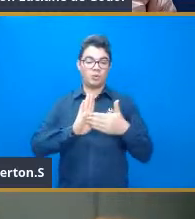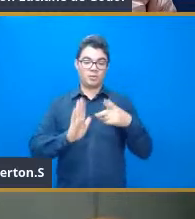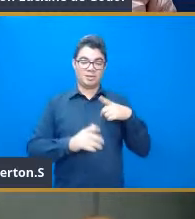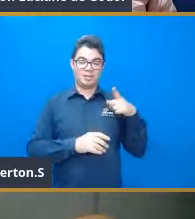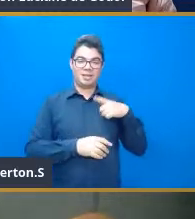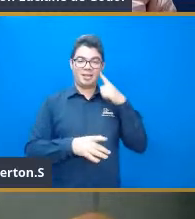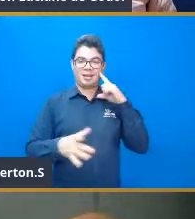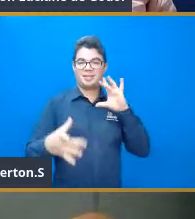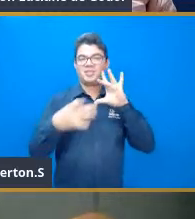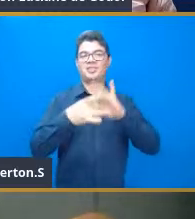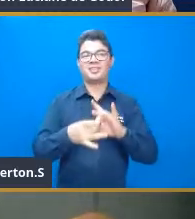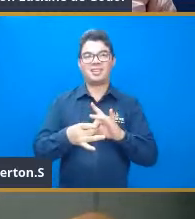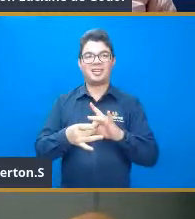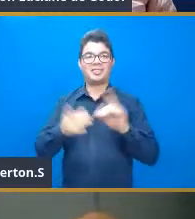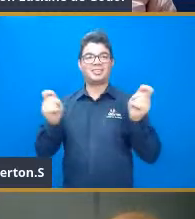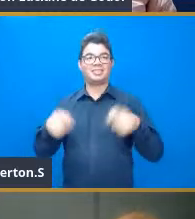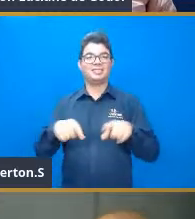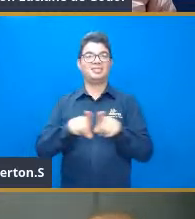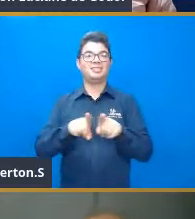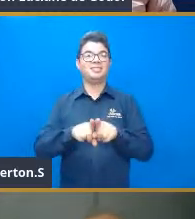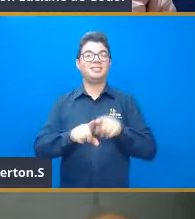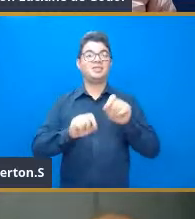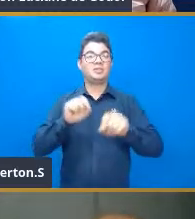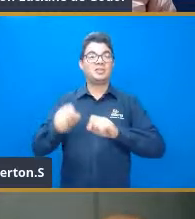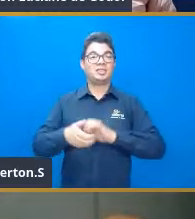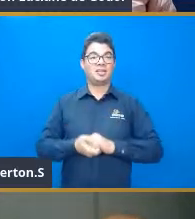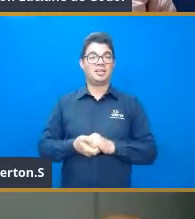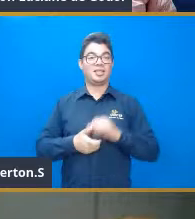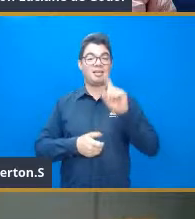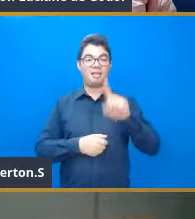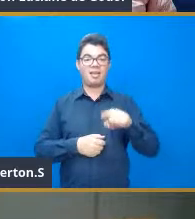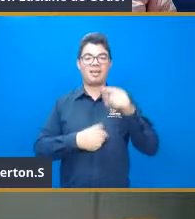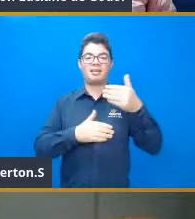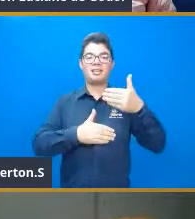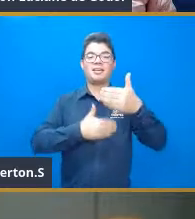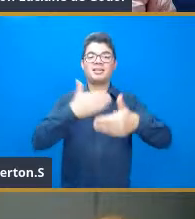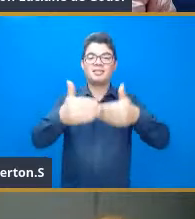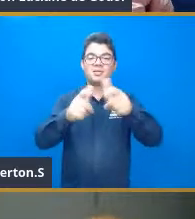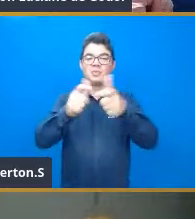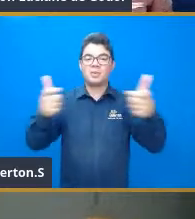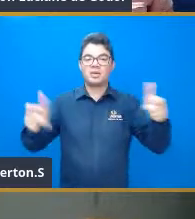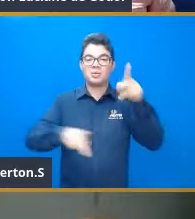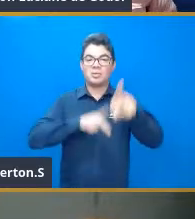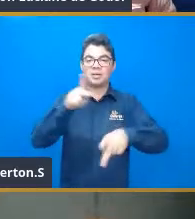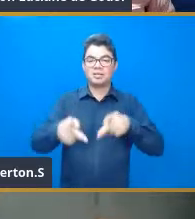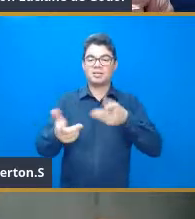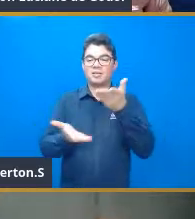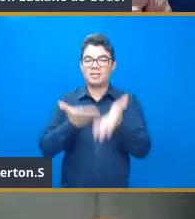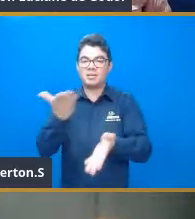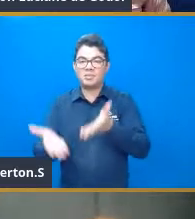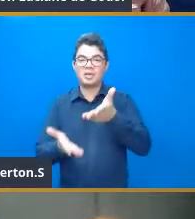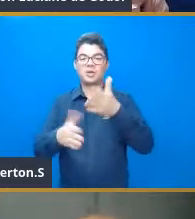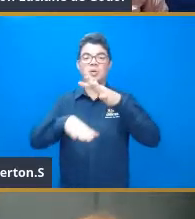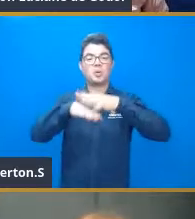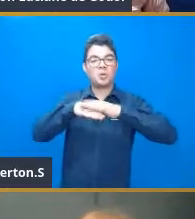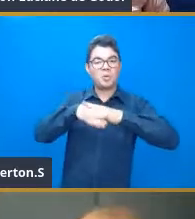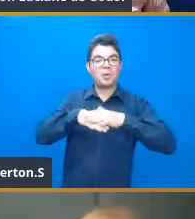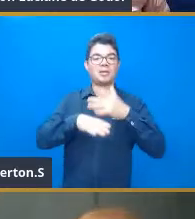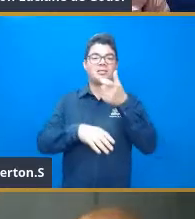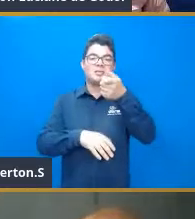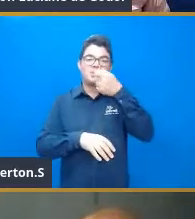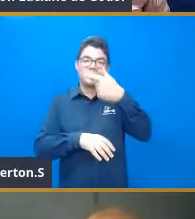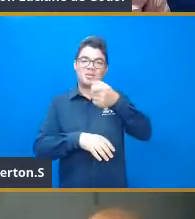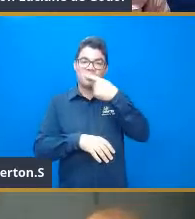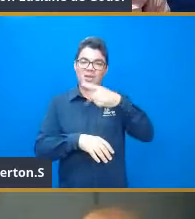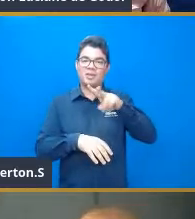relacionados. Então, sim, crescimento populacional, tratamento de doença, um medicamento que, né, vai se